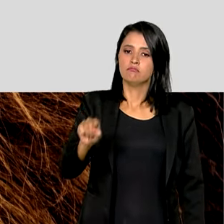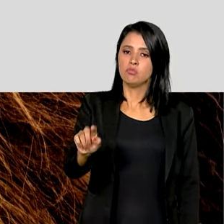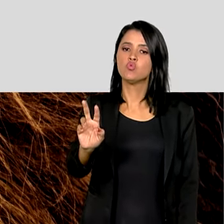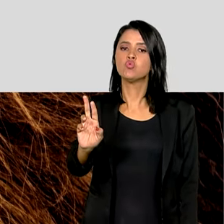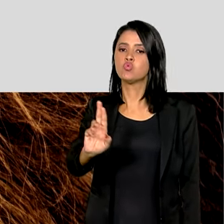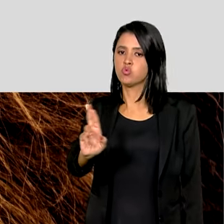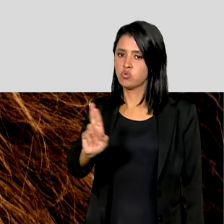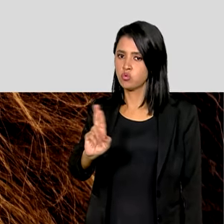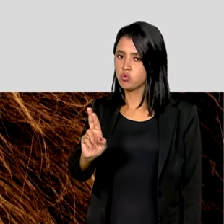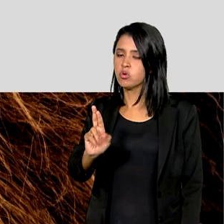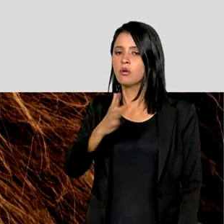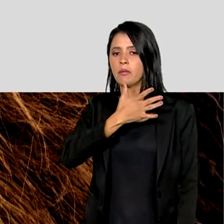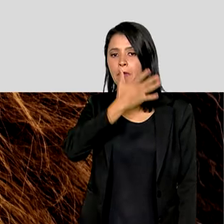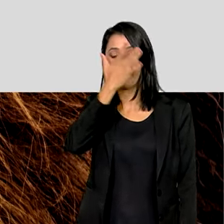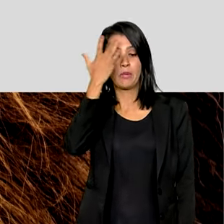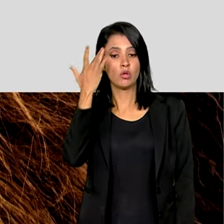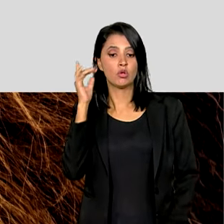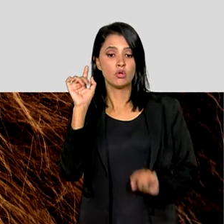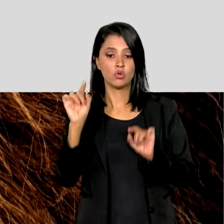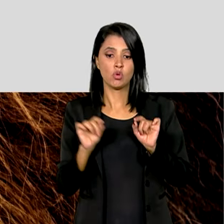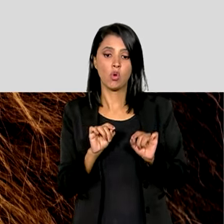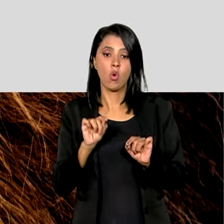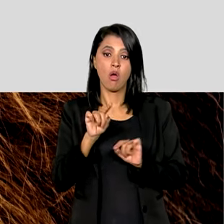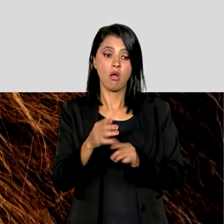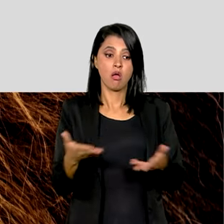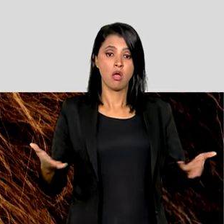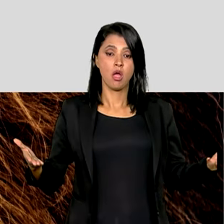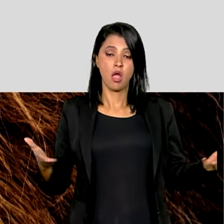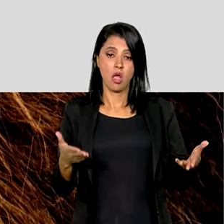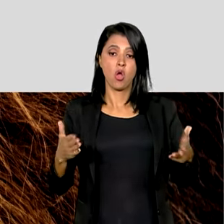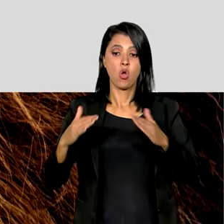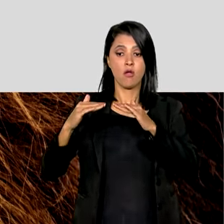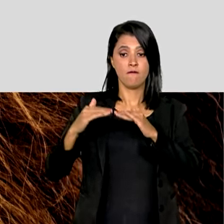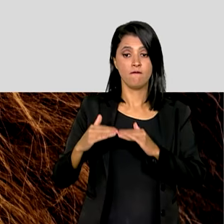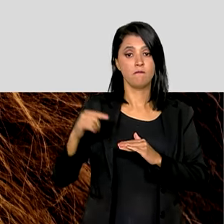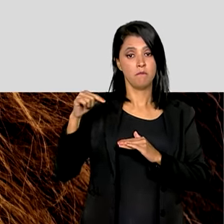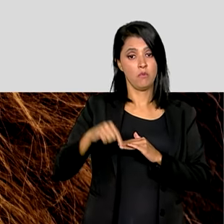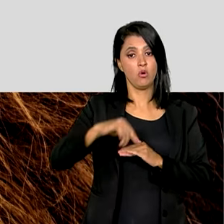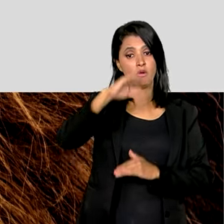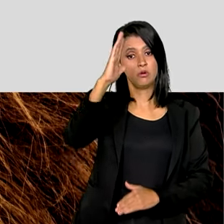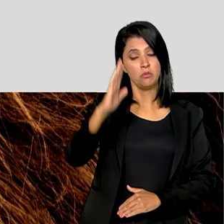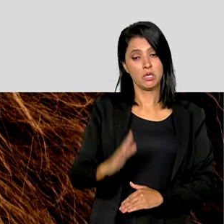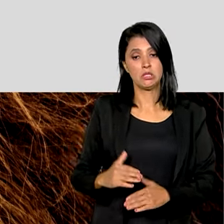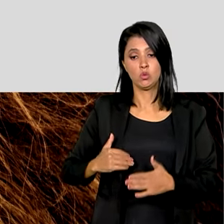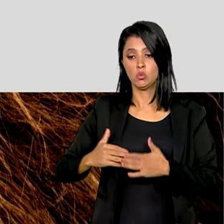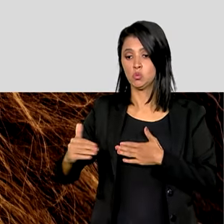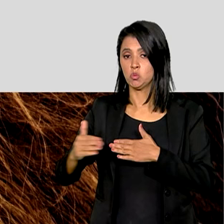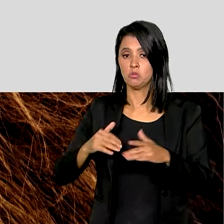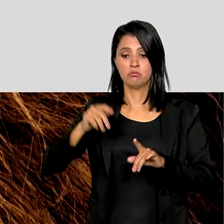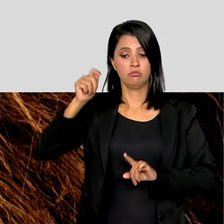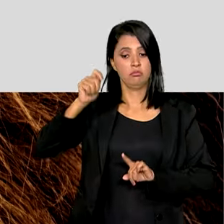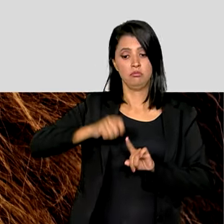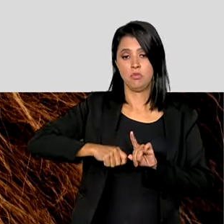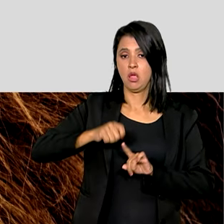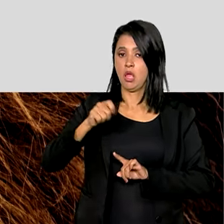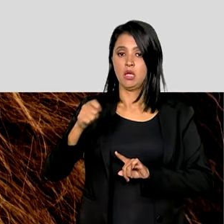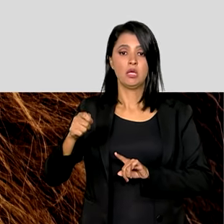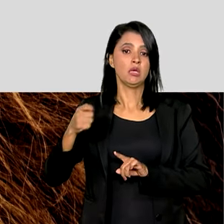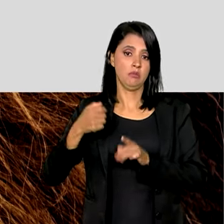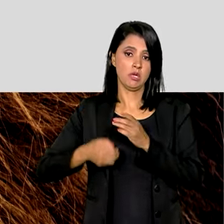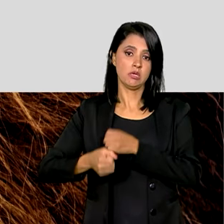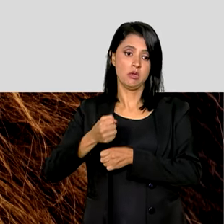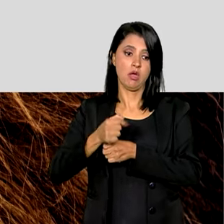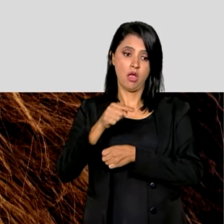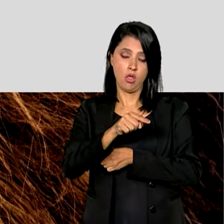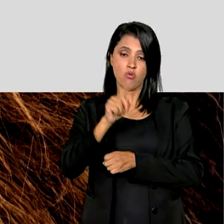Quem passou para a condição de residente no Brasil em qualquer mês e se encontrava